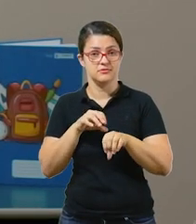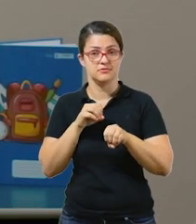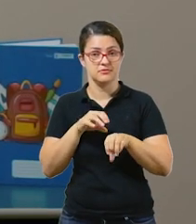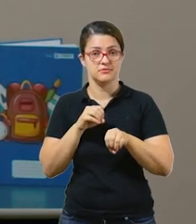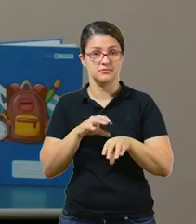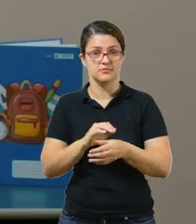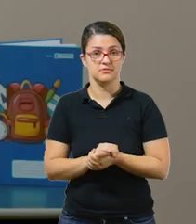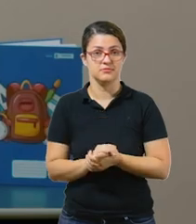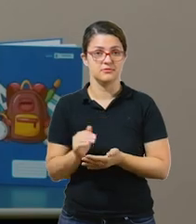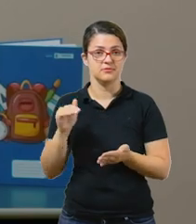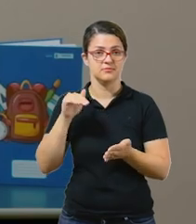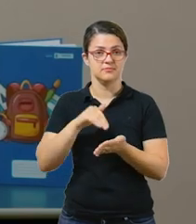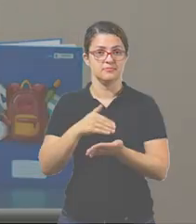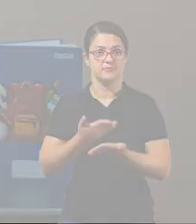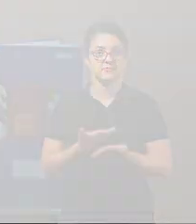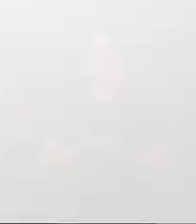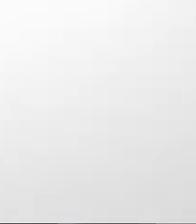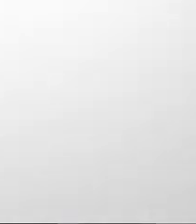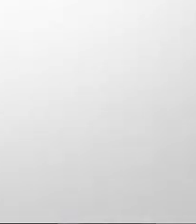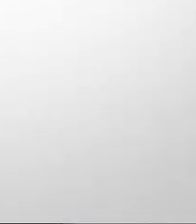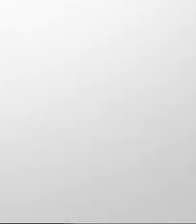Educação. Até mais!